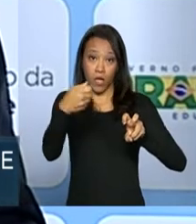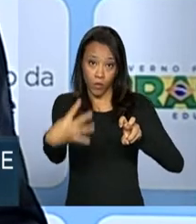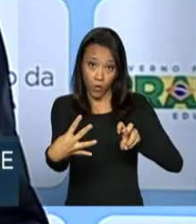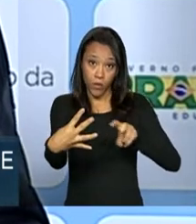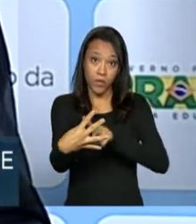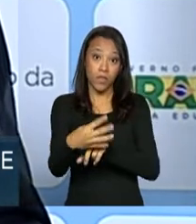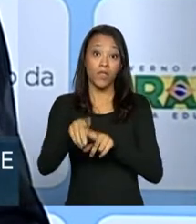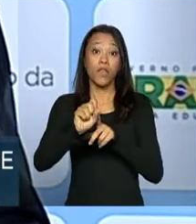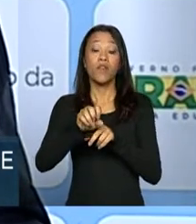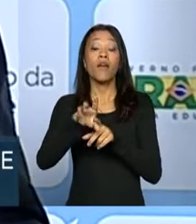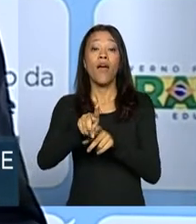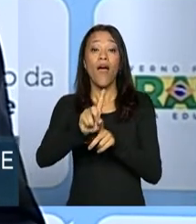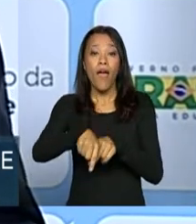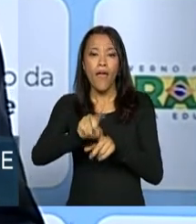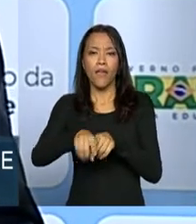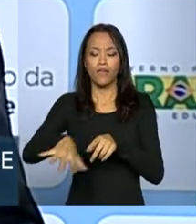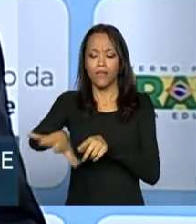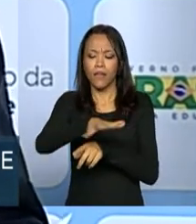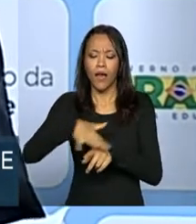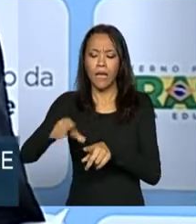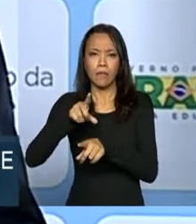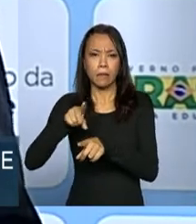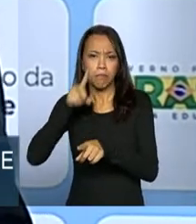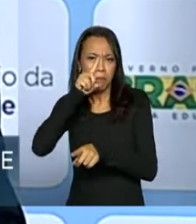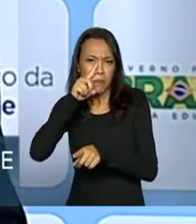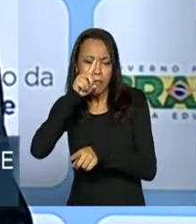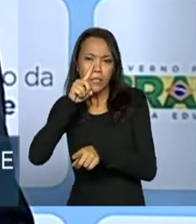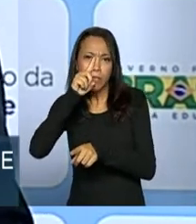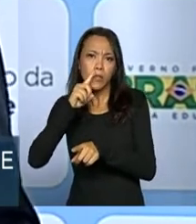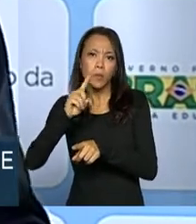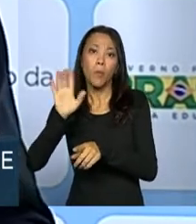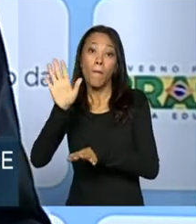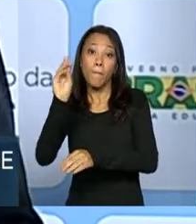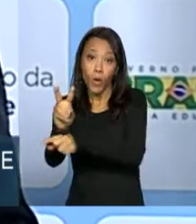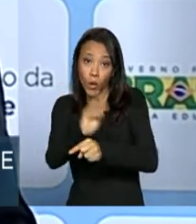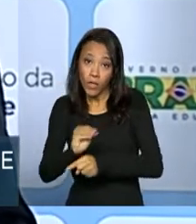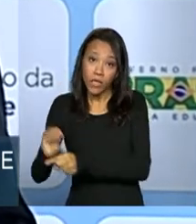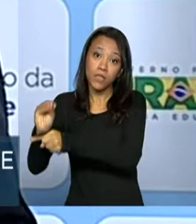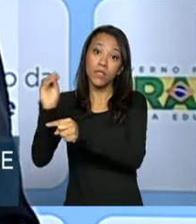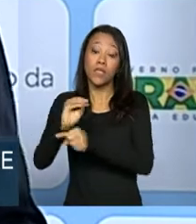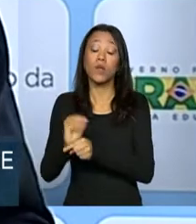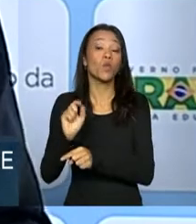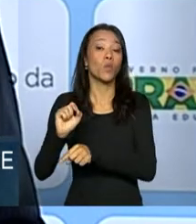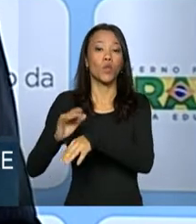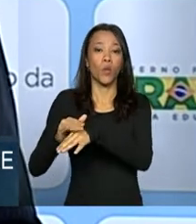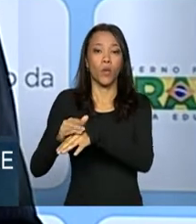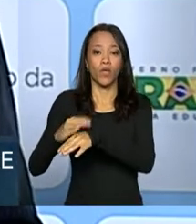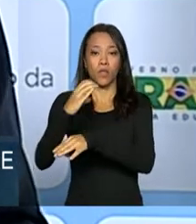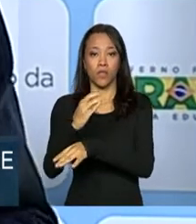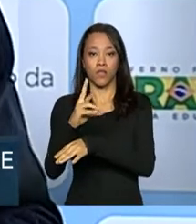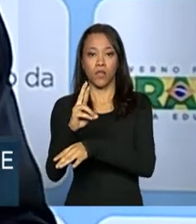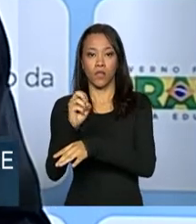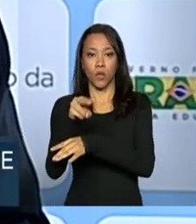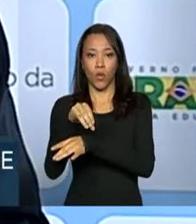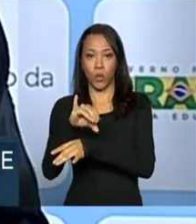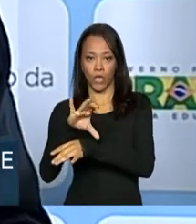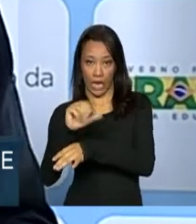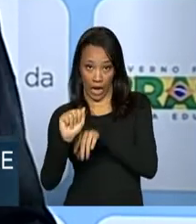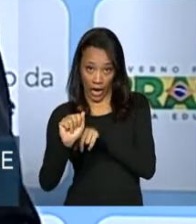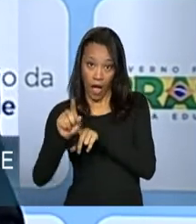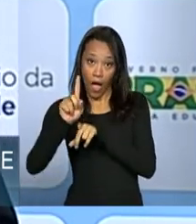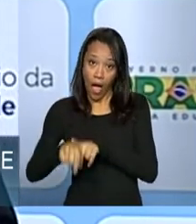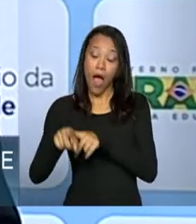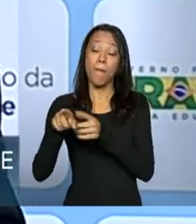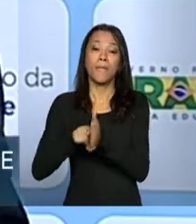Essa é a sigla para Vigilância de Fatores de Risco e Proteção para Doenças Crônicas. A pesquisa é realizada todos os anos